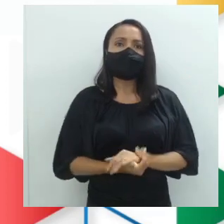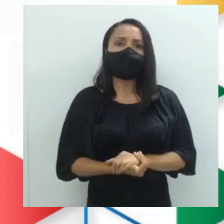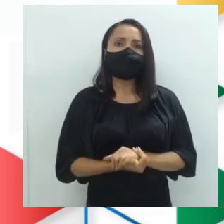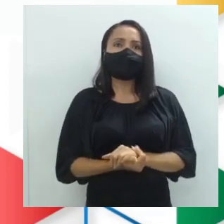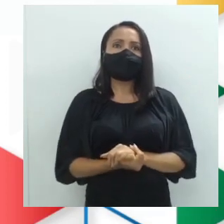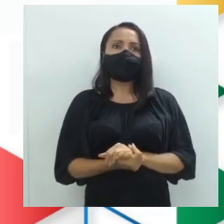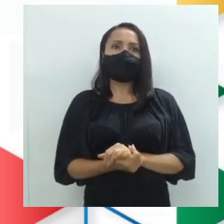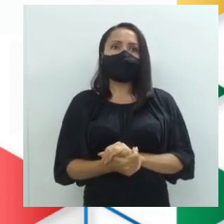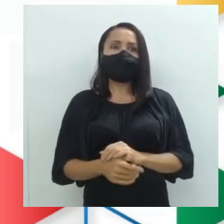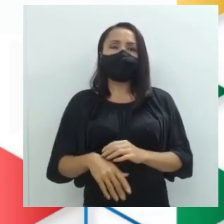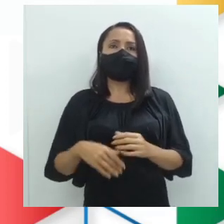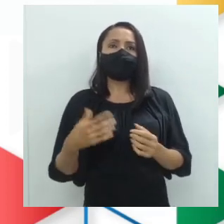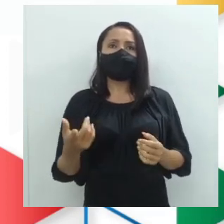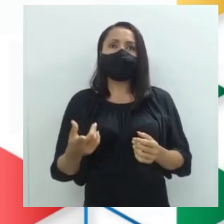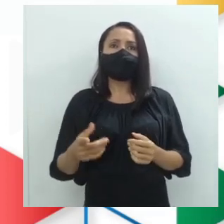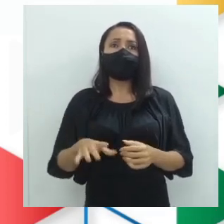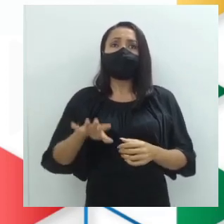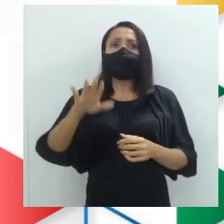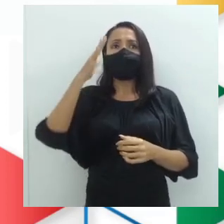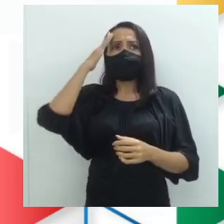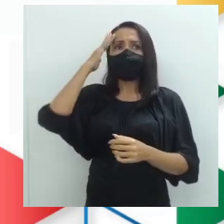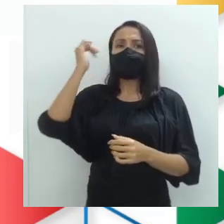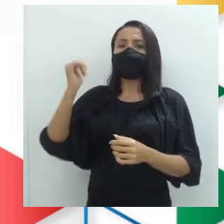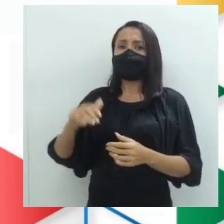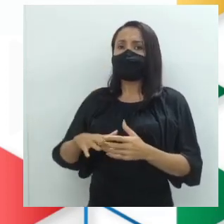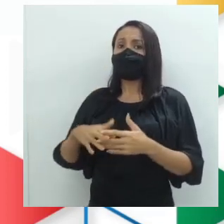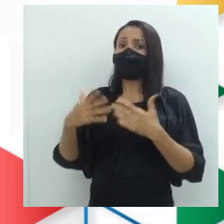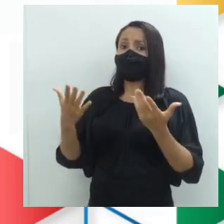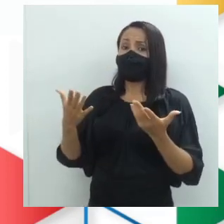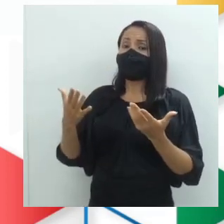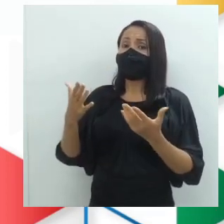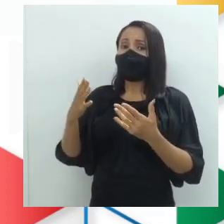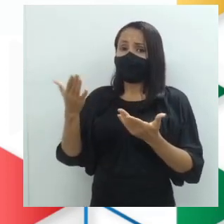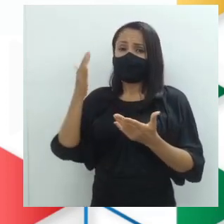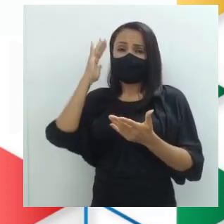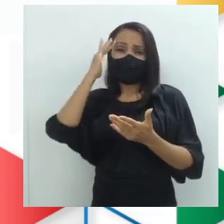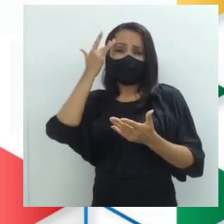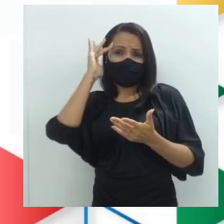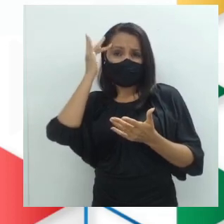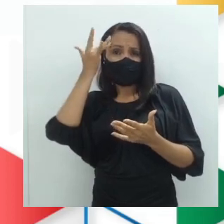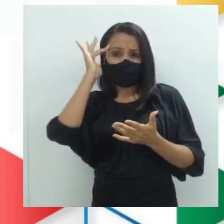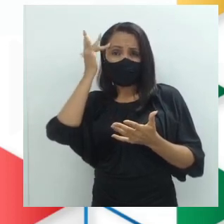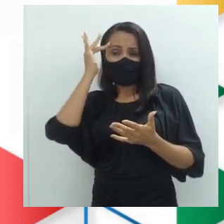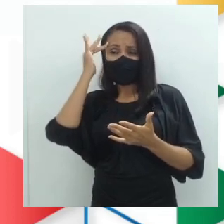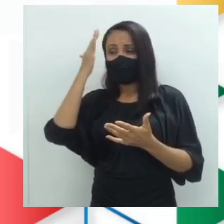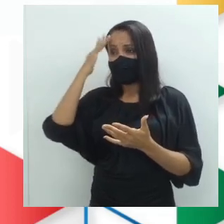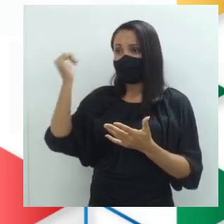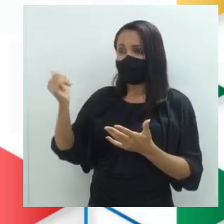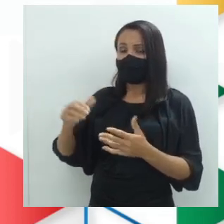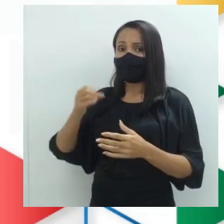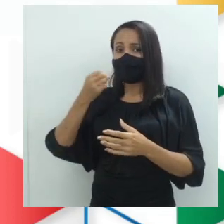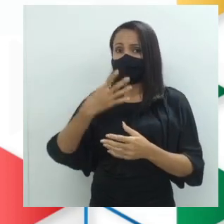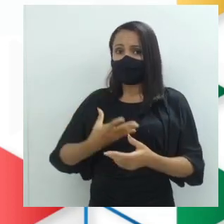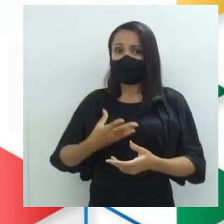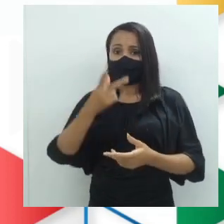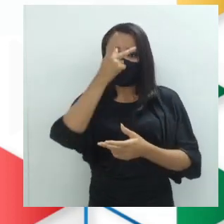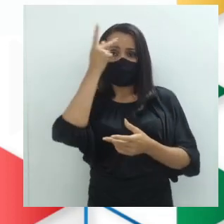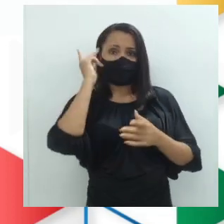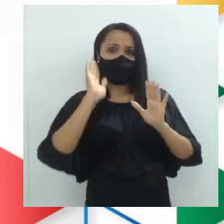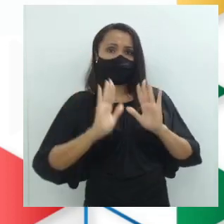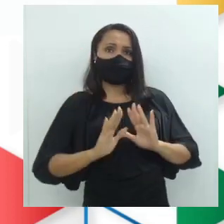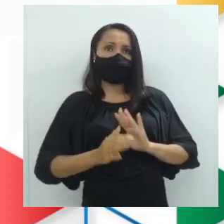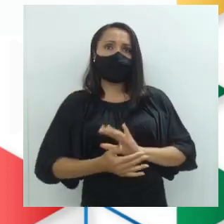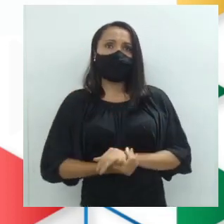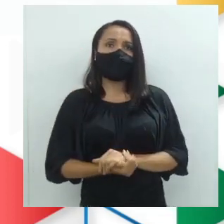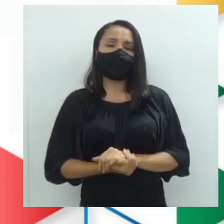ele é quem sabe, ele acha, ele acha que sabe o que é bom para a humanidade. Cadê o diálogo? E